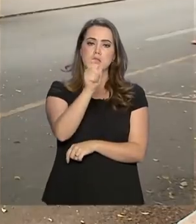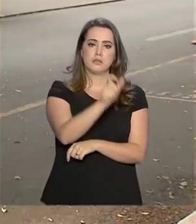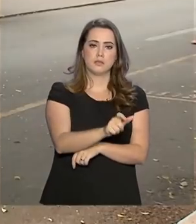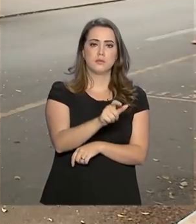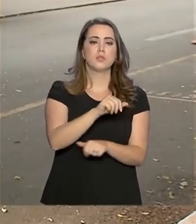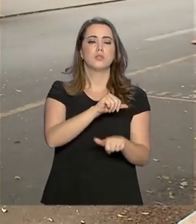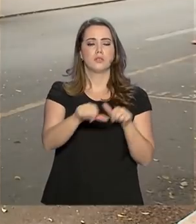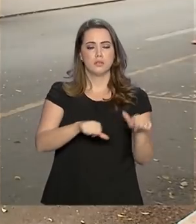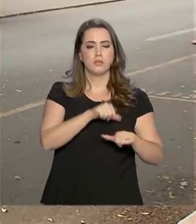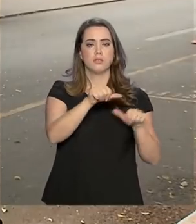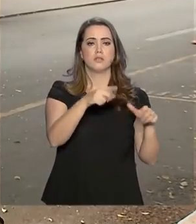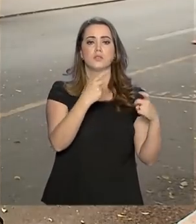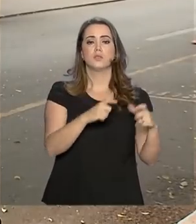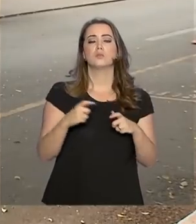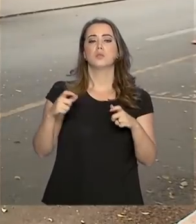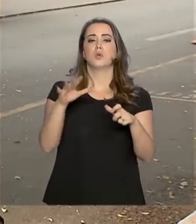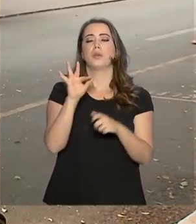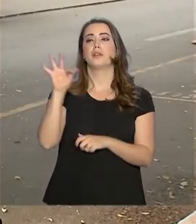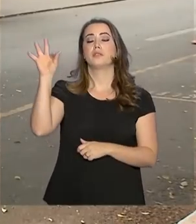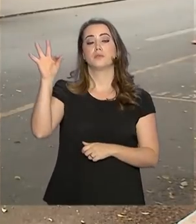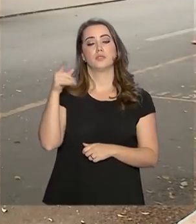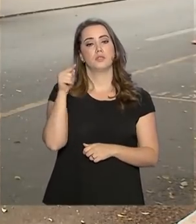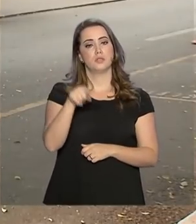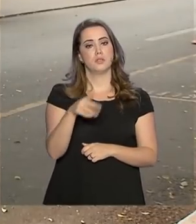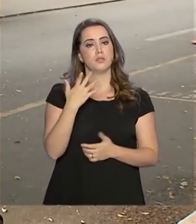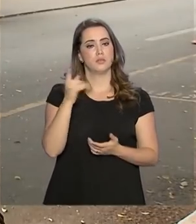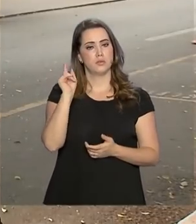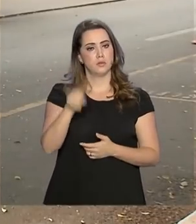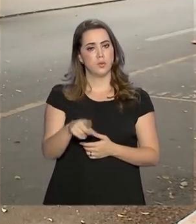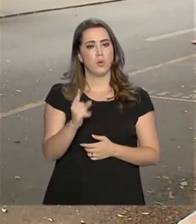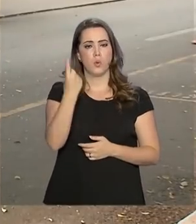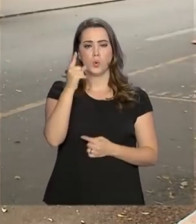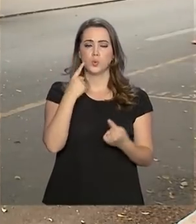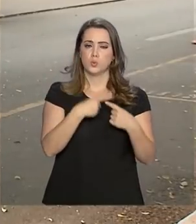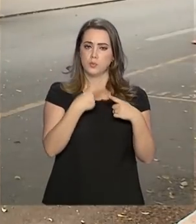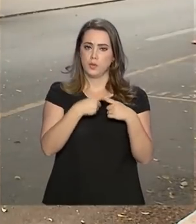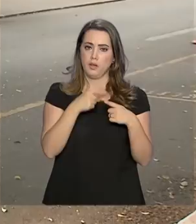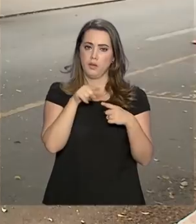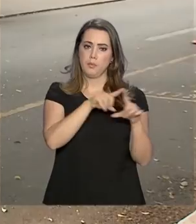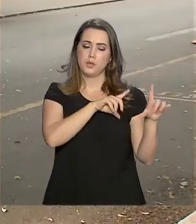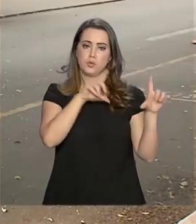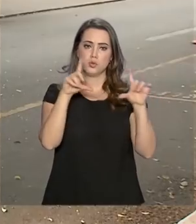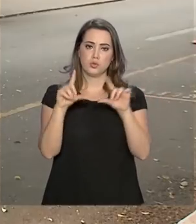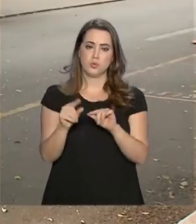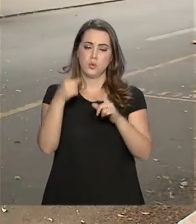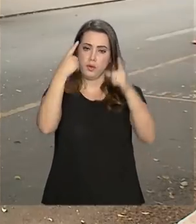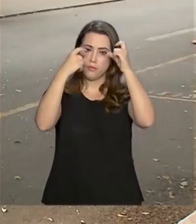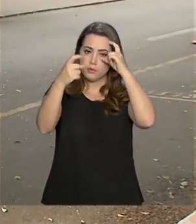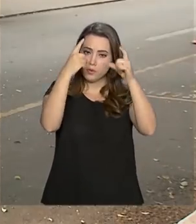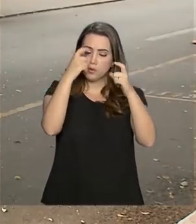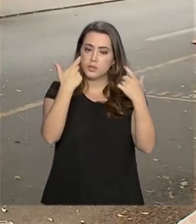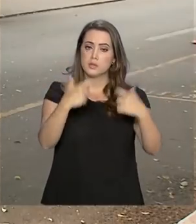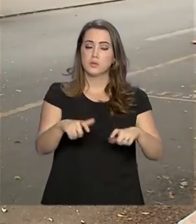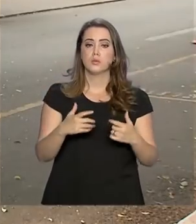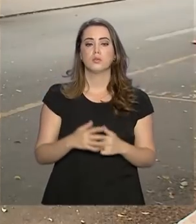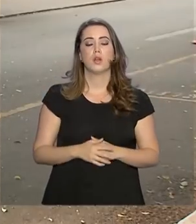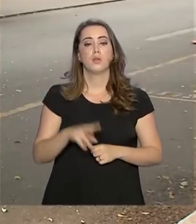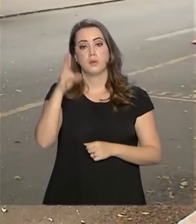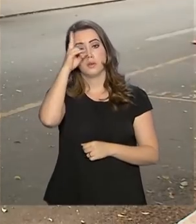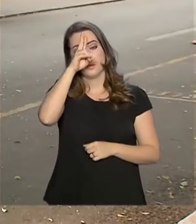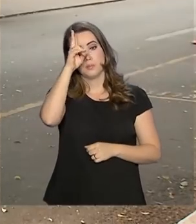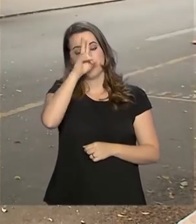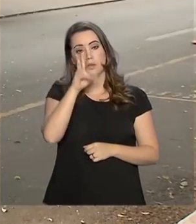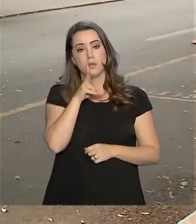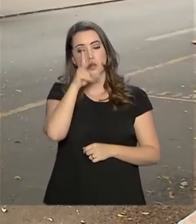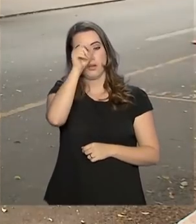foram transferidas para presídios federais, e essa foi uma das razões para a redução da violência no Estado. E lembrando que